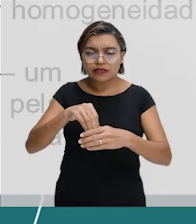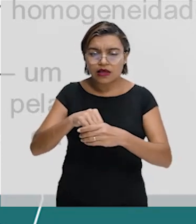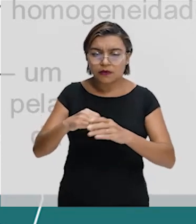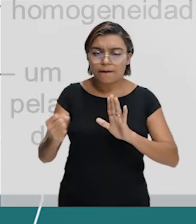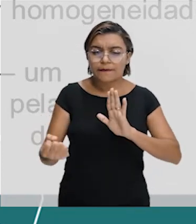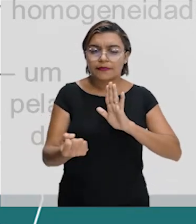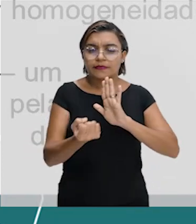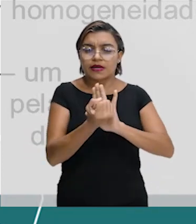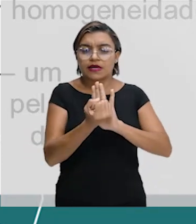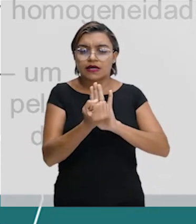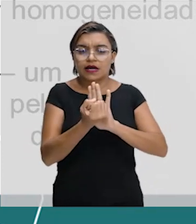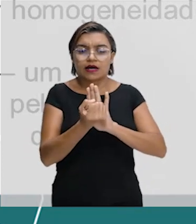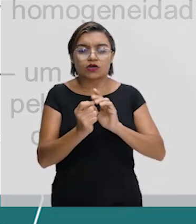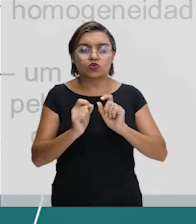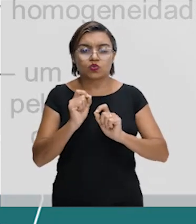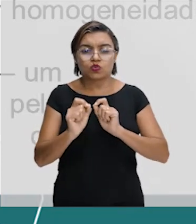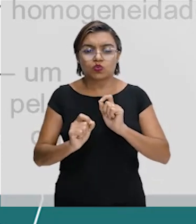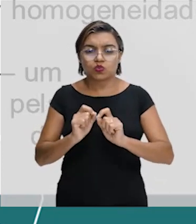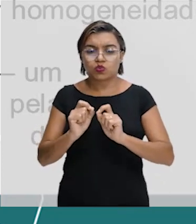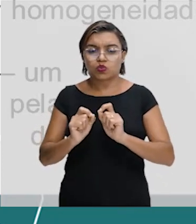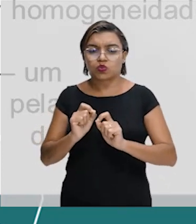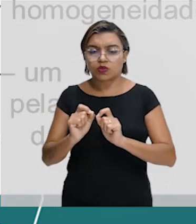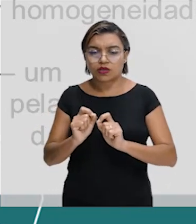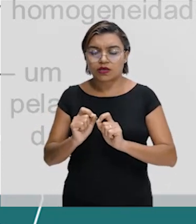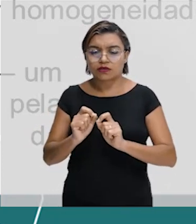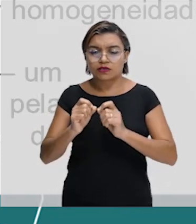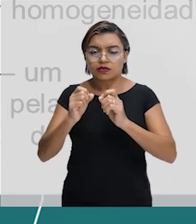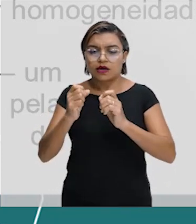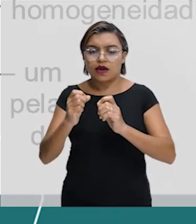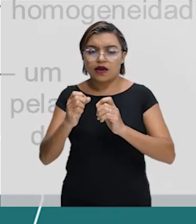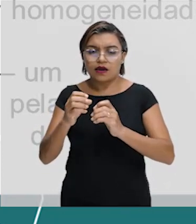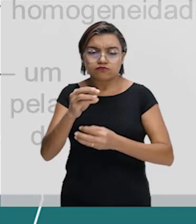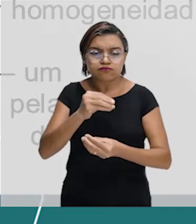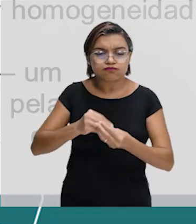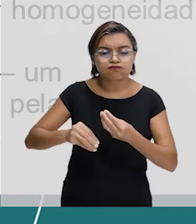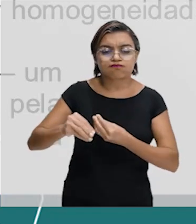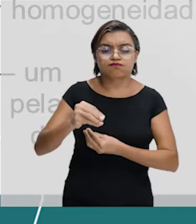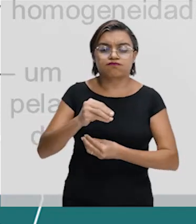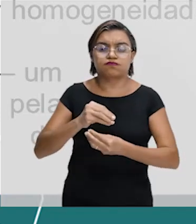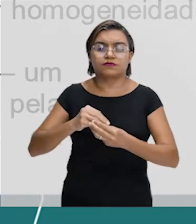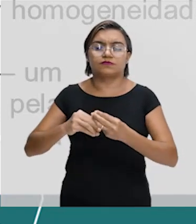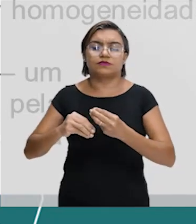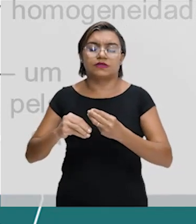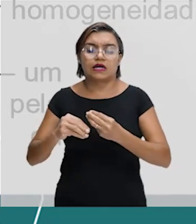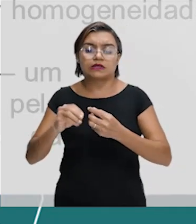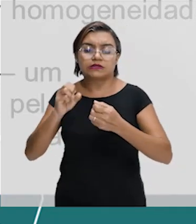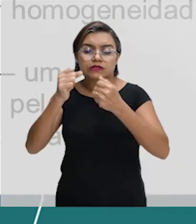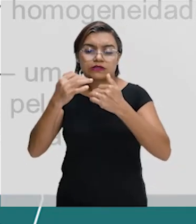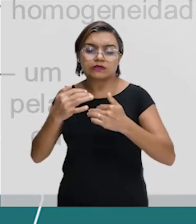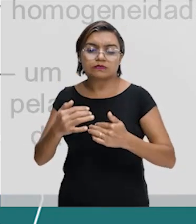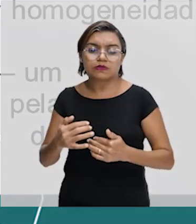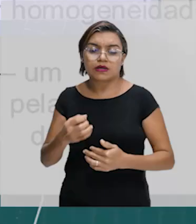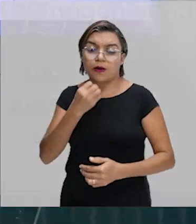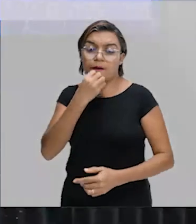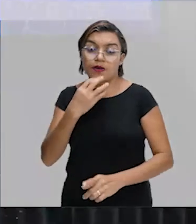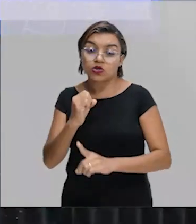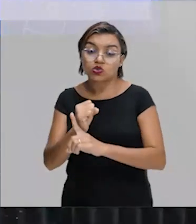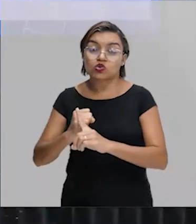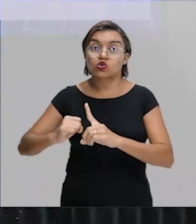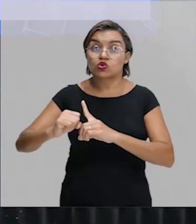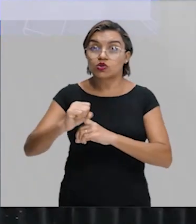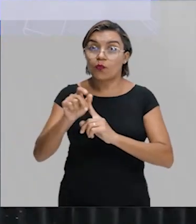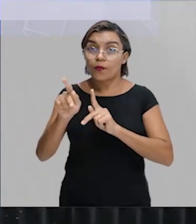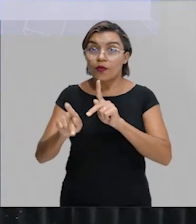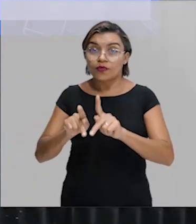homogeneidade no que tange ao bem-estar social da população. Ou seja, ele está te dizendo aqui que, embora exista